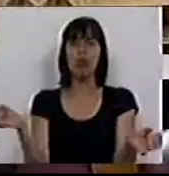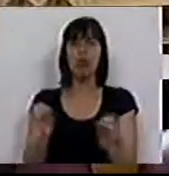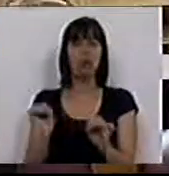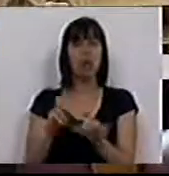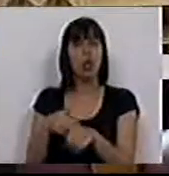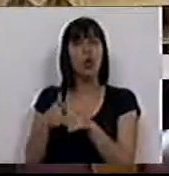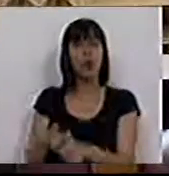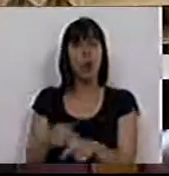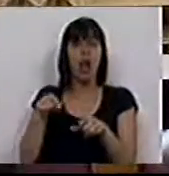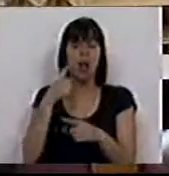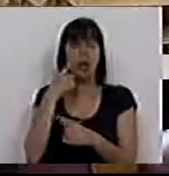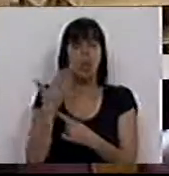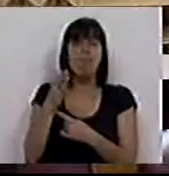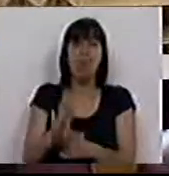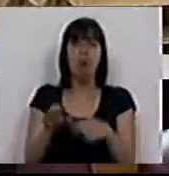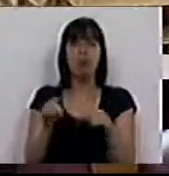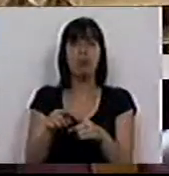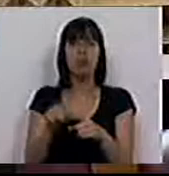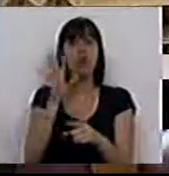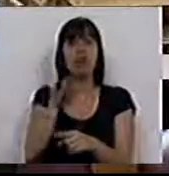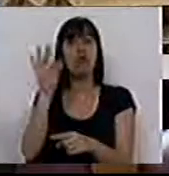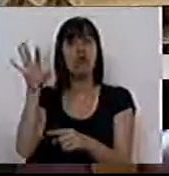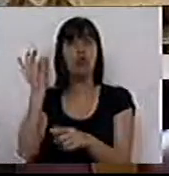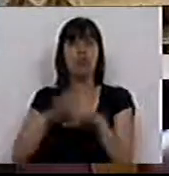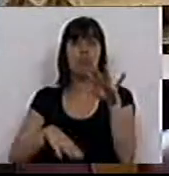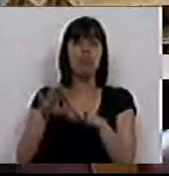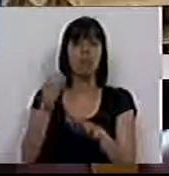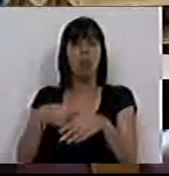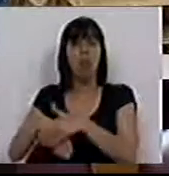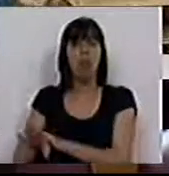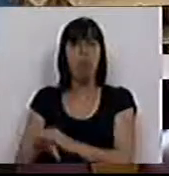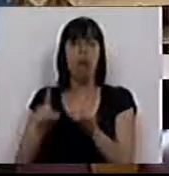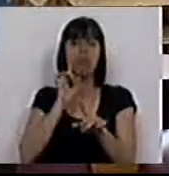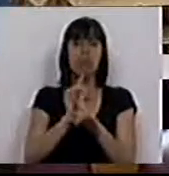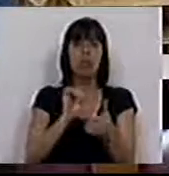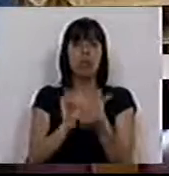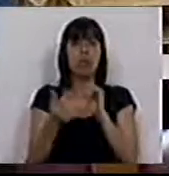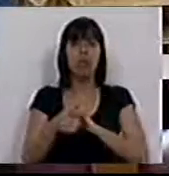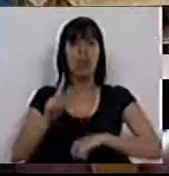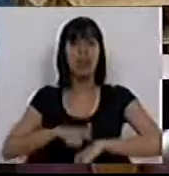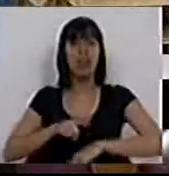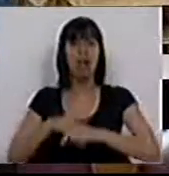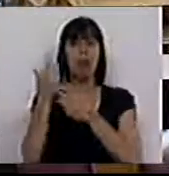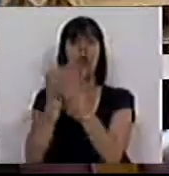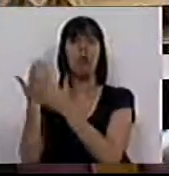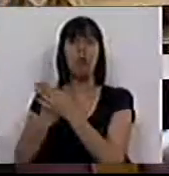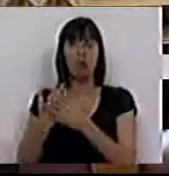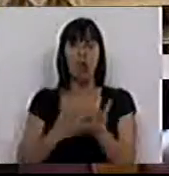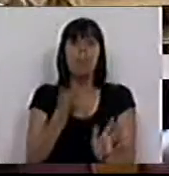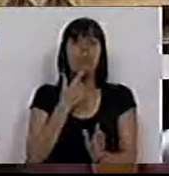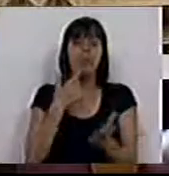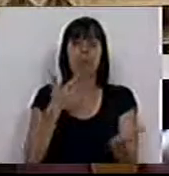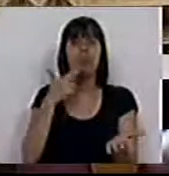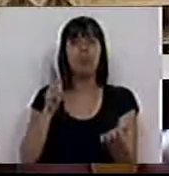cumprir. Ora, aqui se demonstra como há escolhas que são colocadas na gaveta quando mudam os tempos económicos, porque se